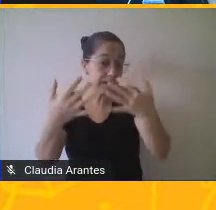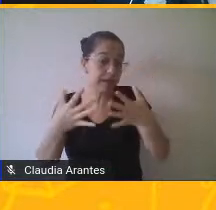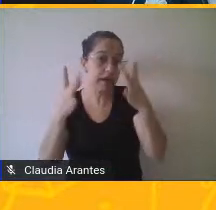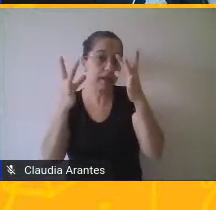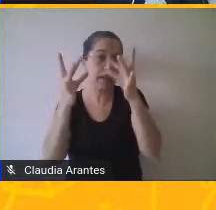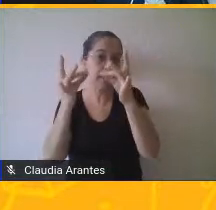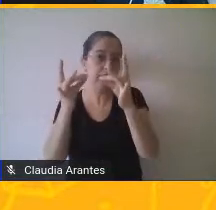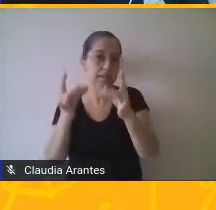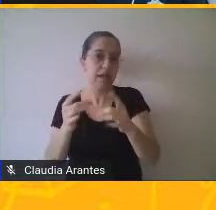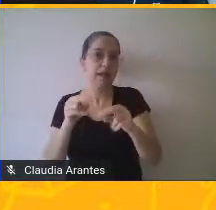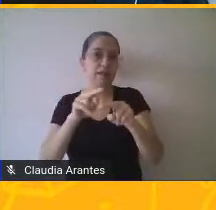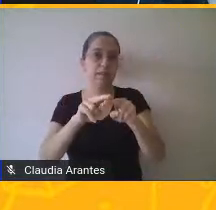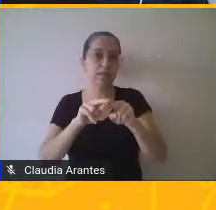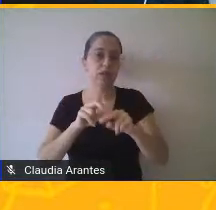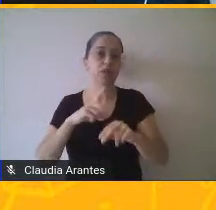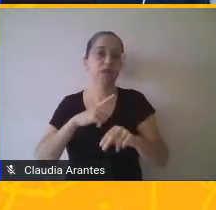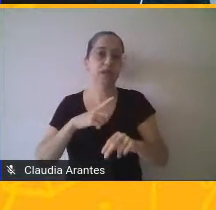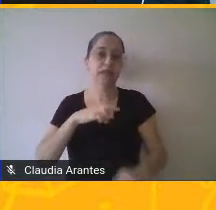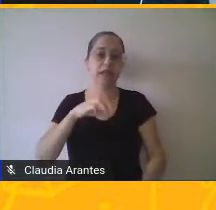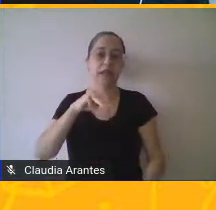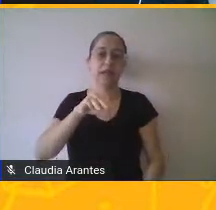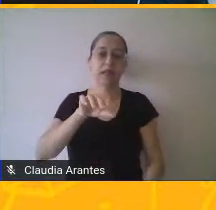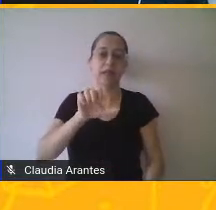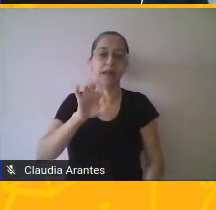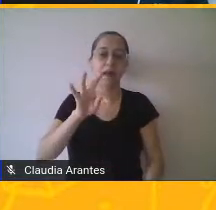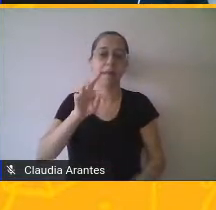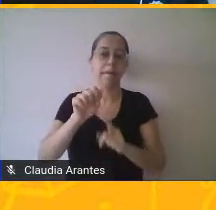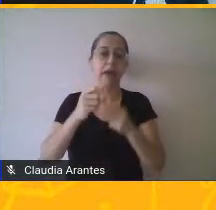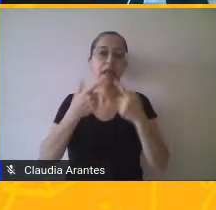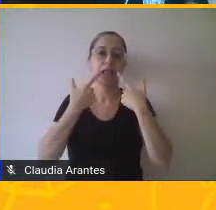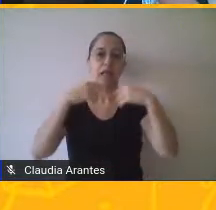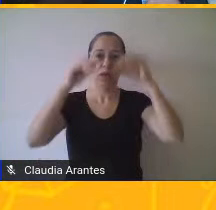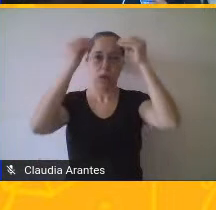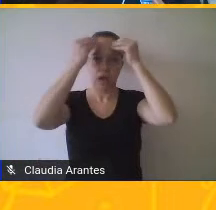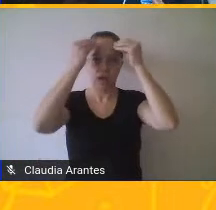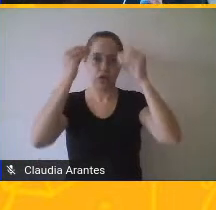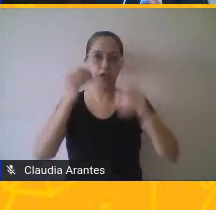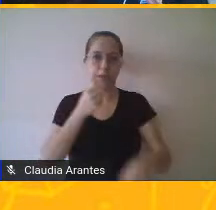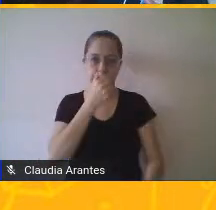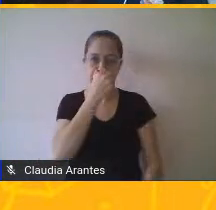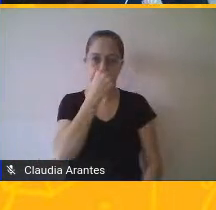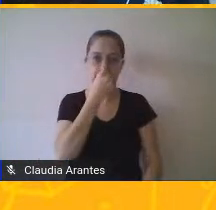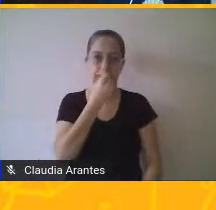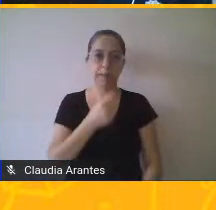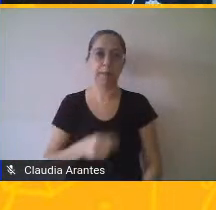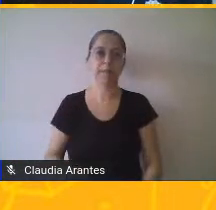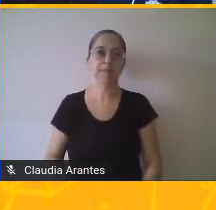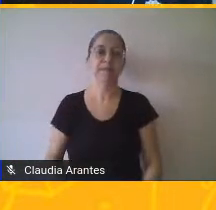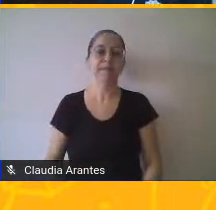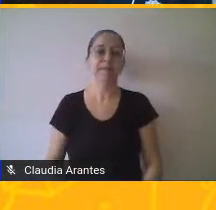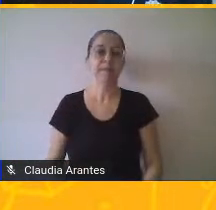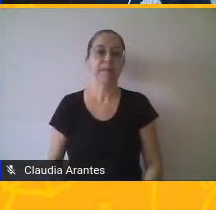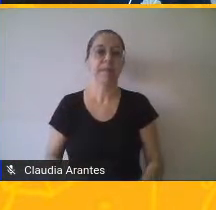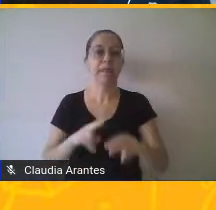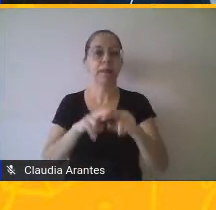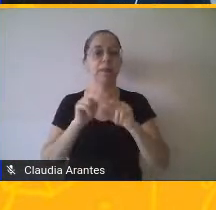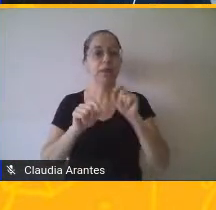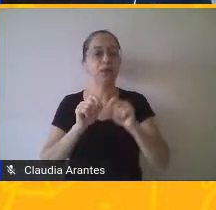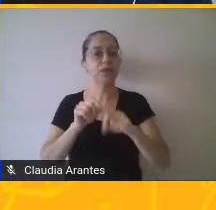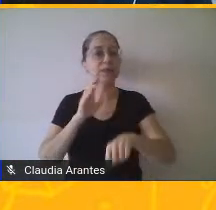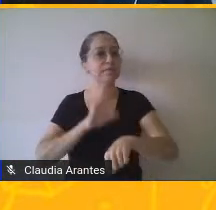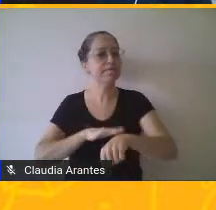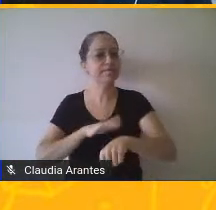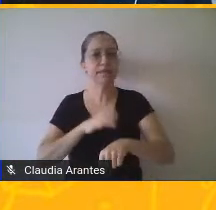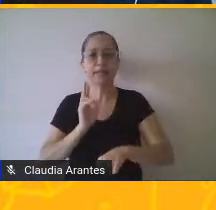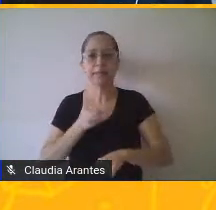a metalinguagem. Aqui, nessa aula, eu estou o tempo inteiro me